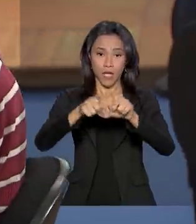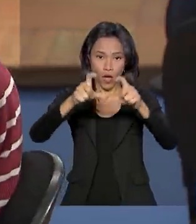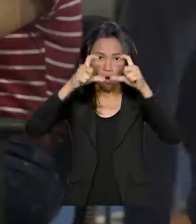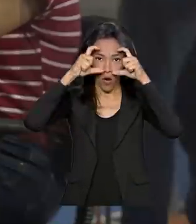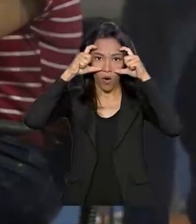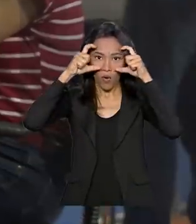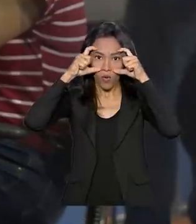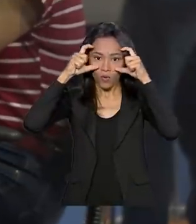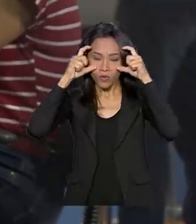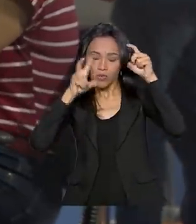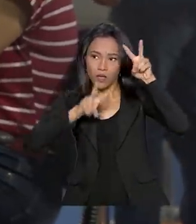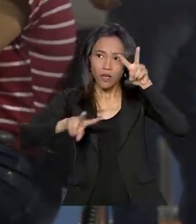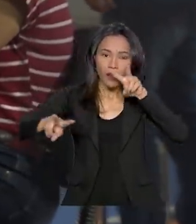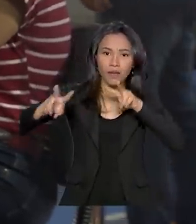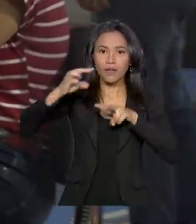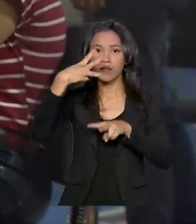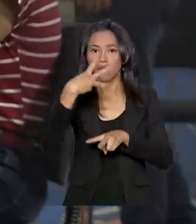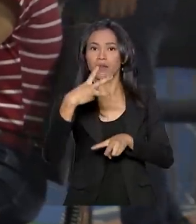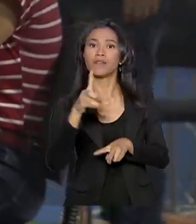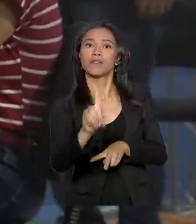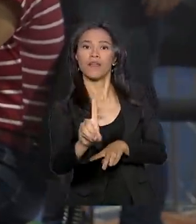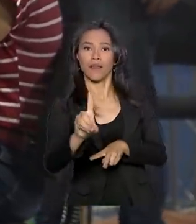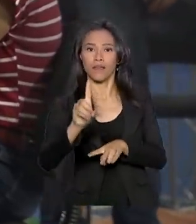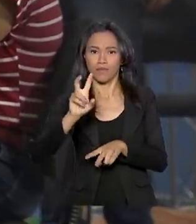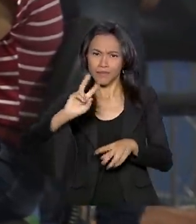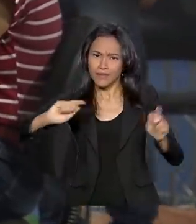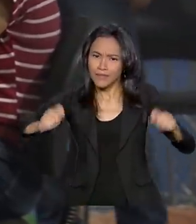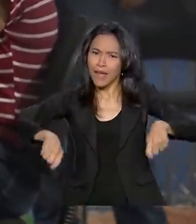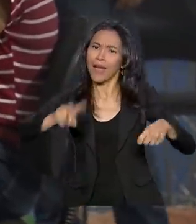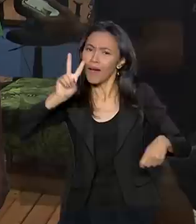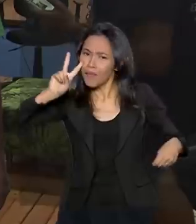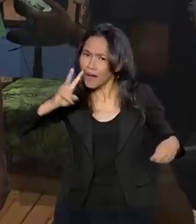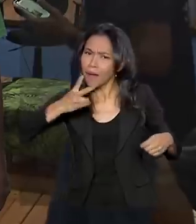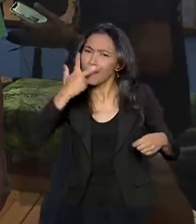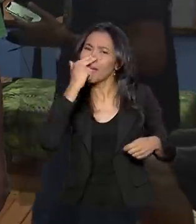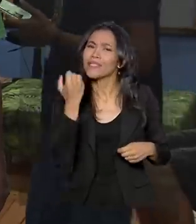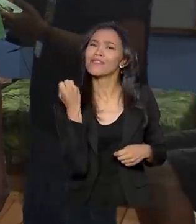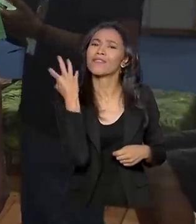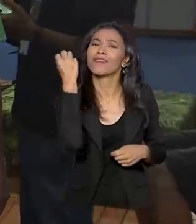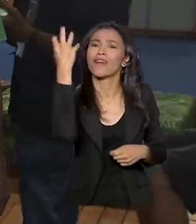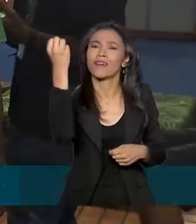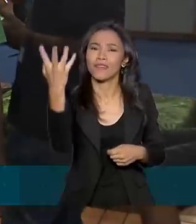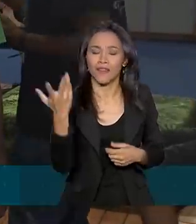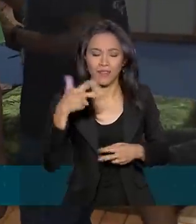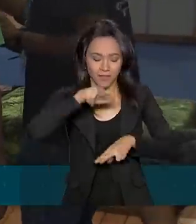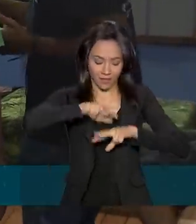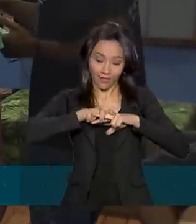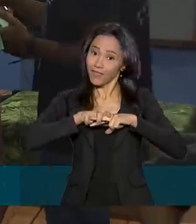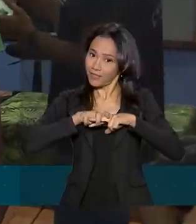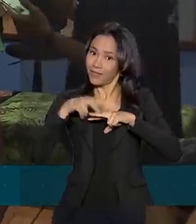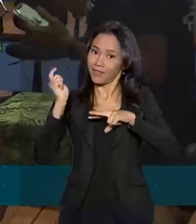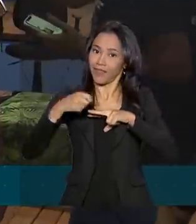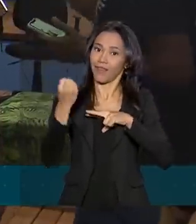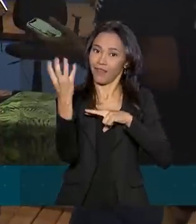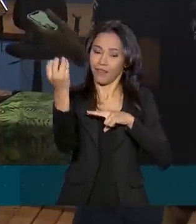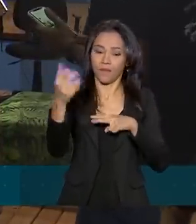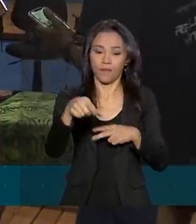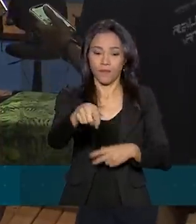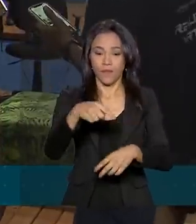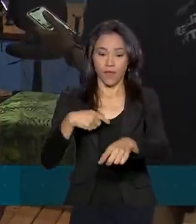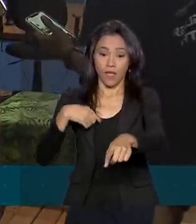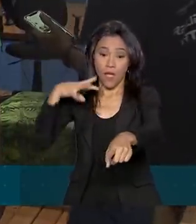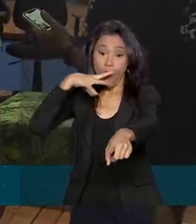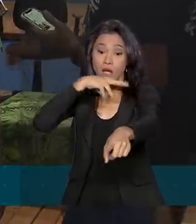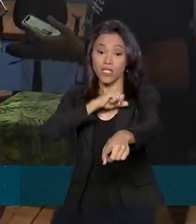virtual. Dá para viajar bem longe sem sair da cadeira. Eu achei, assim, muito interessante porque realmente